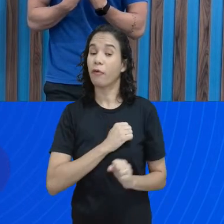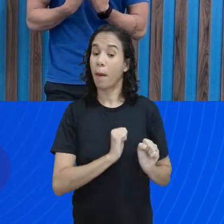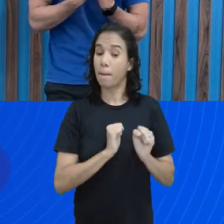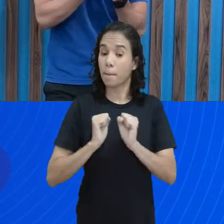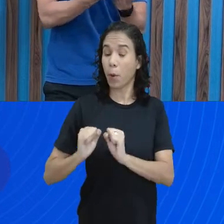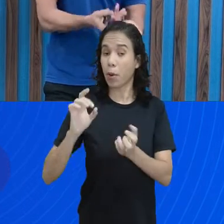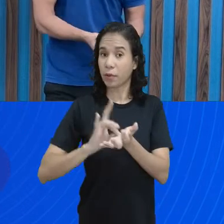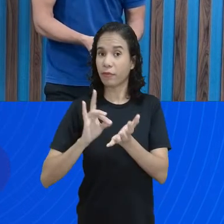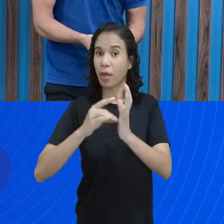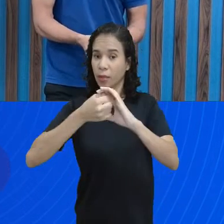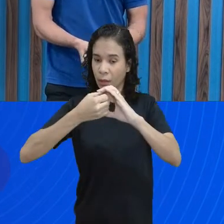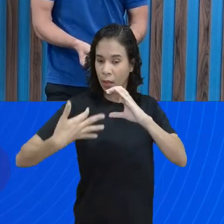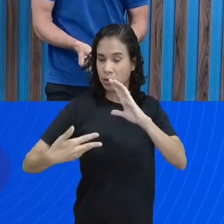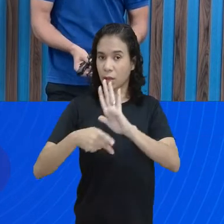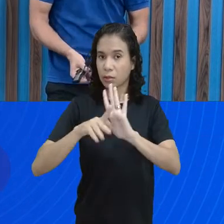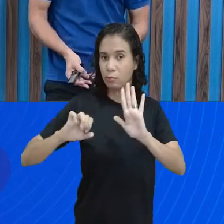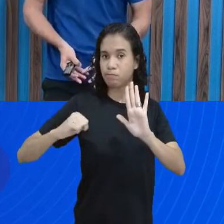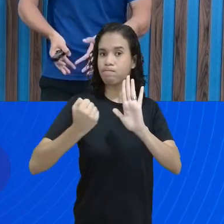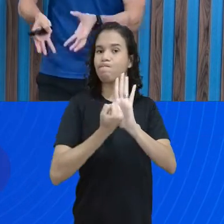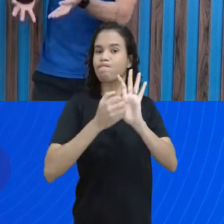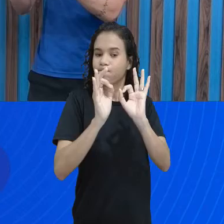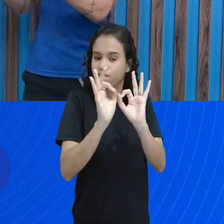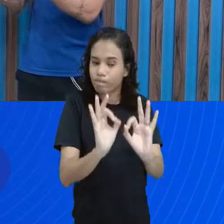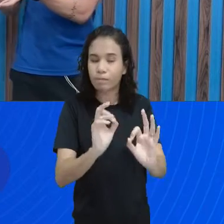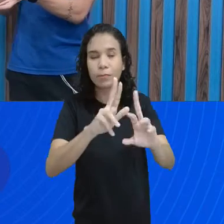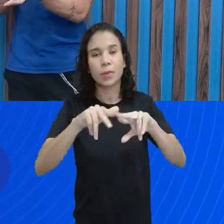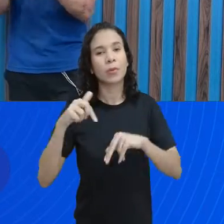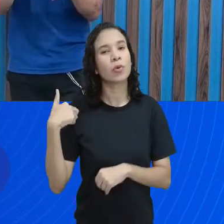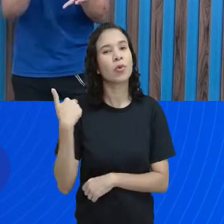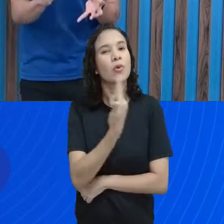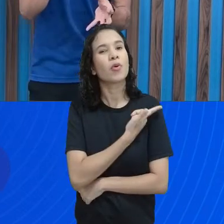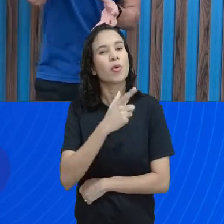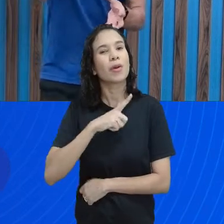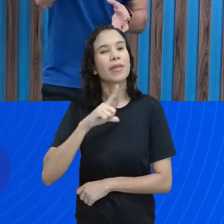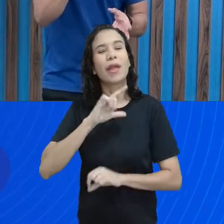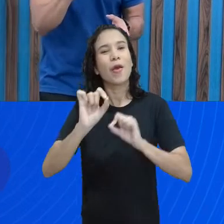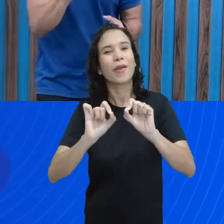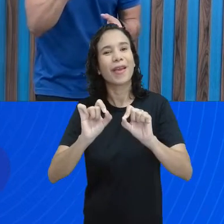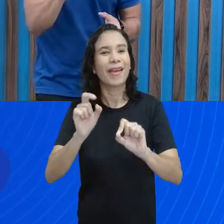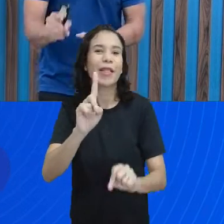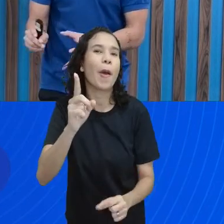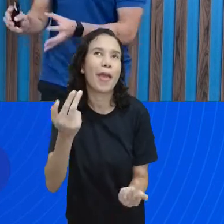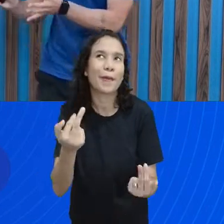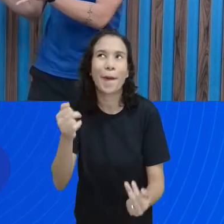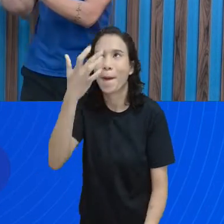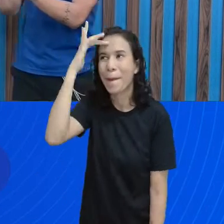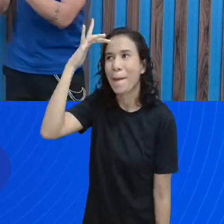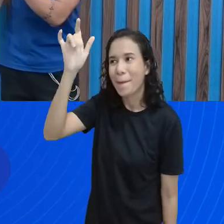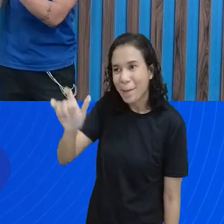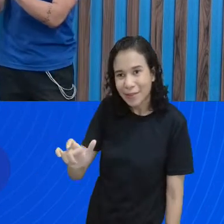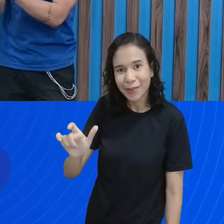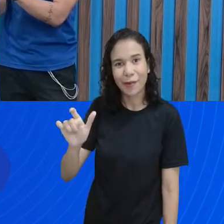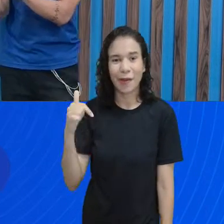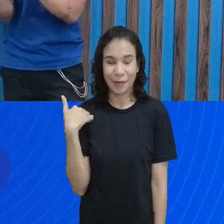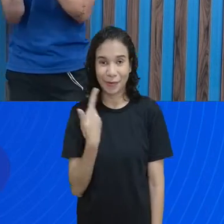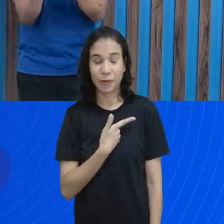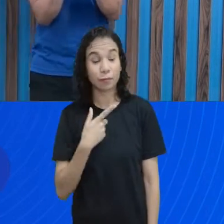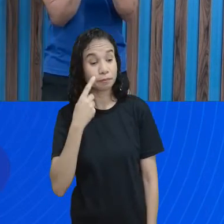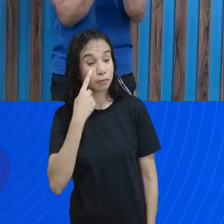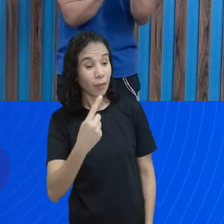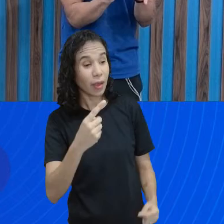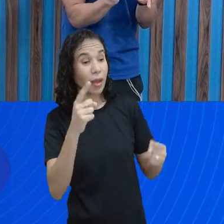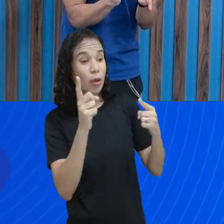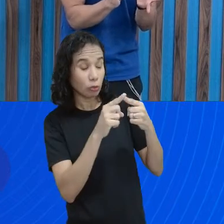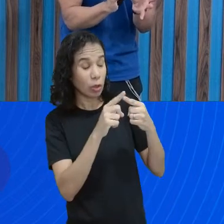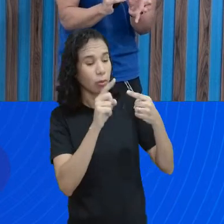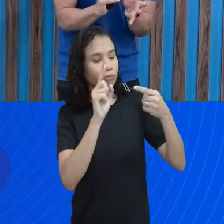ser classificada daquela forma. Então, a gente pega, a gente faz o que a gente não faz com pessoas. A gente pega lá a modalidade e coloca numa